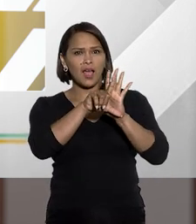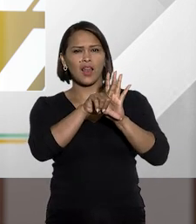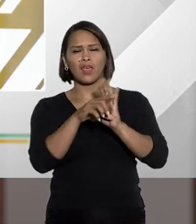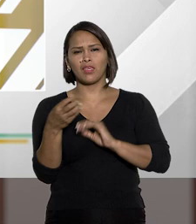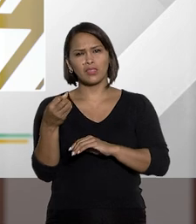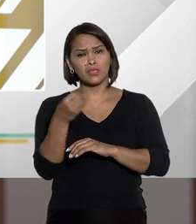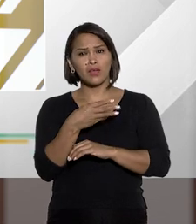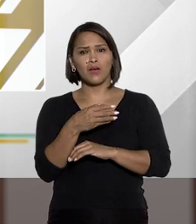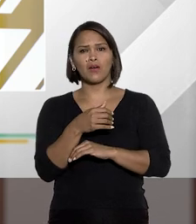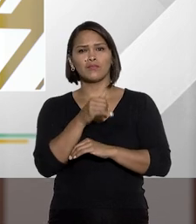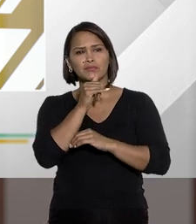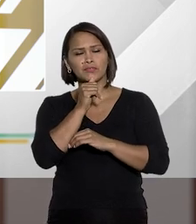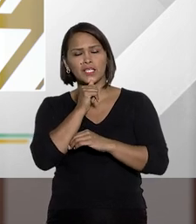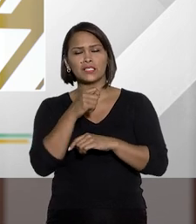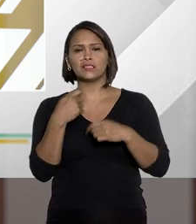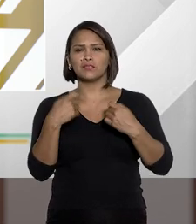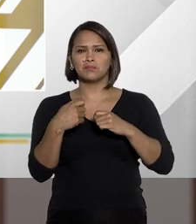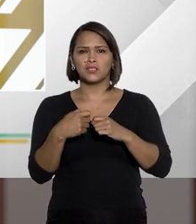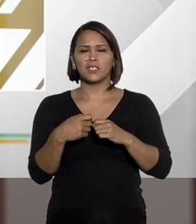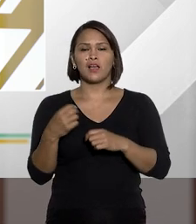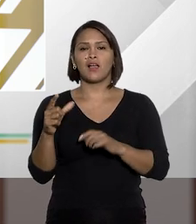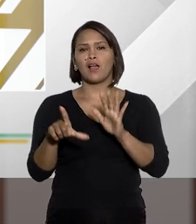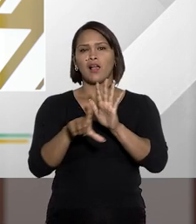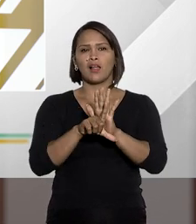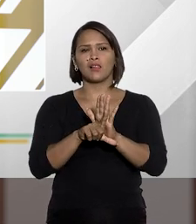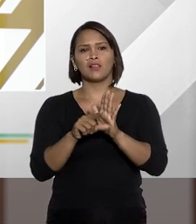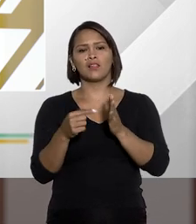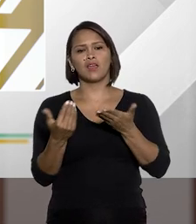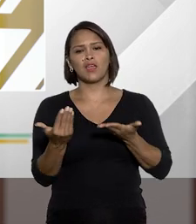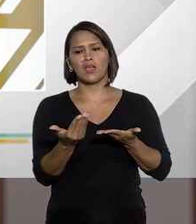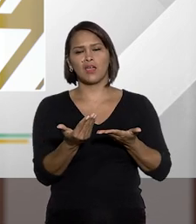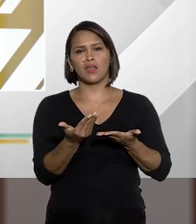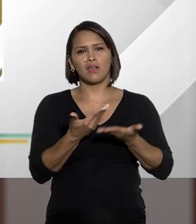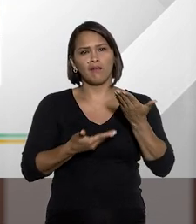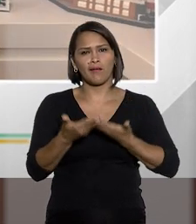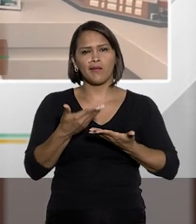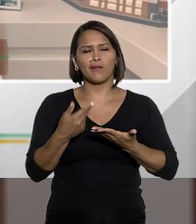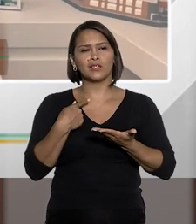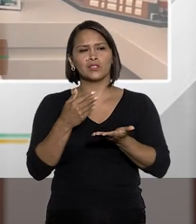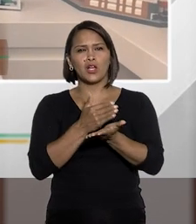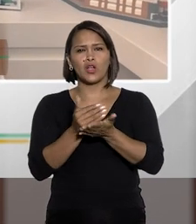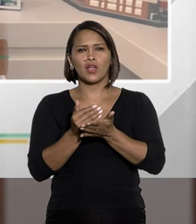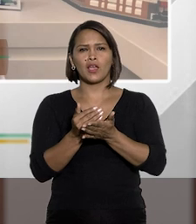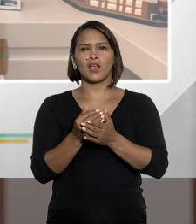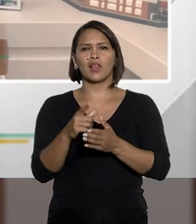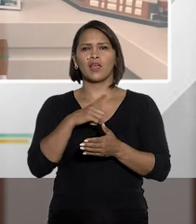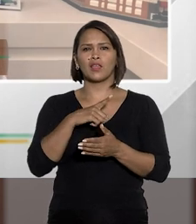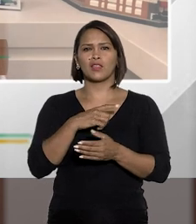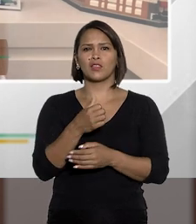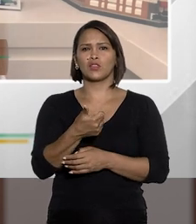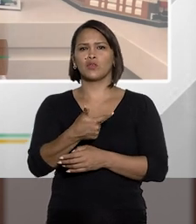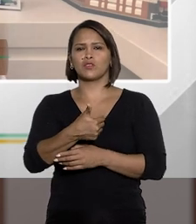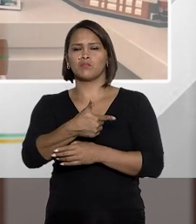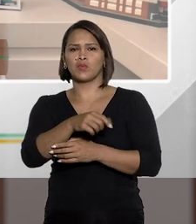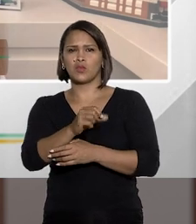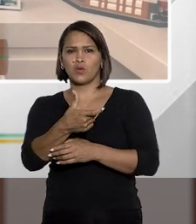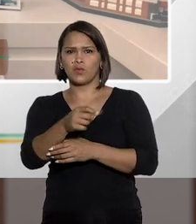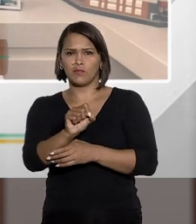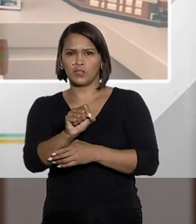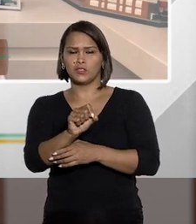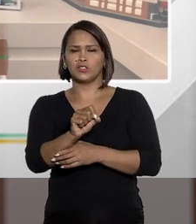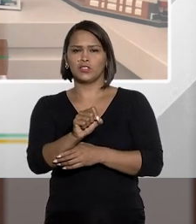A lei é muito recente ainda, né, Fátima? A lei, nós estamos aqui, ela entrou em vigor, ela teve datas